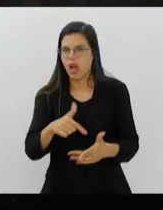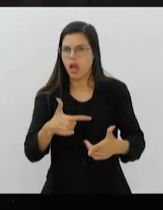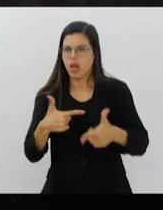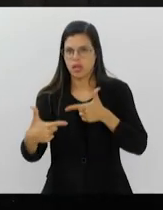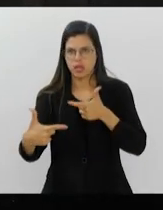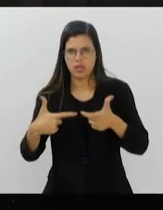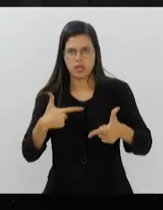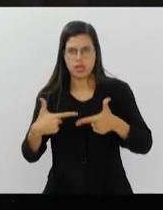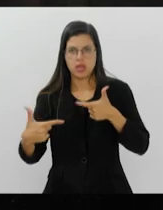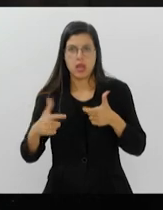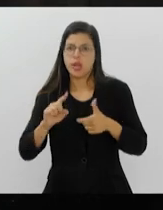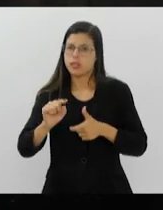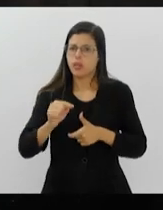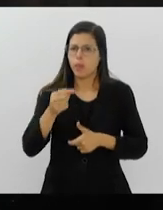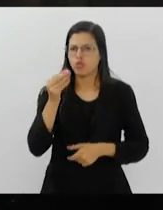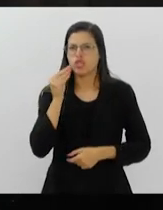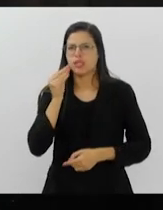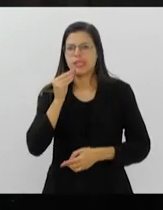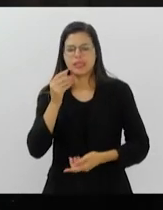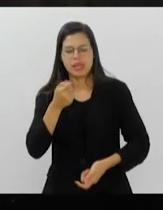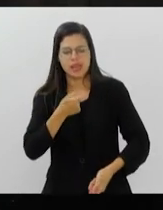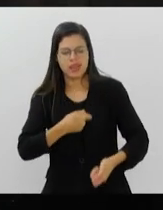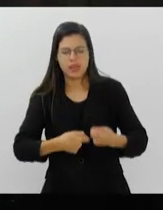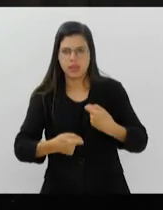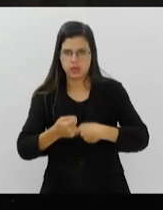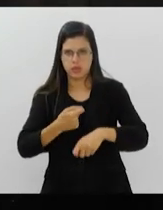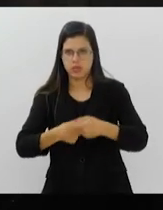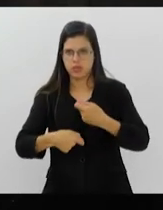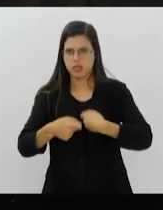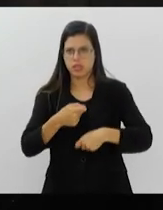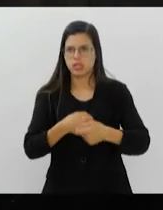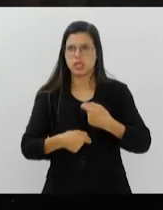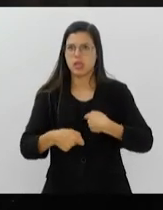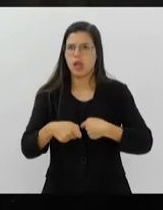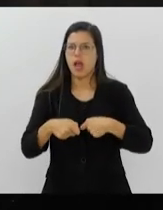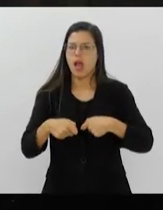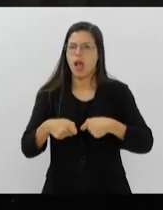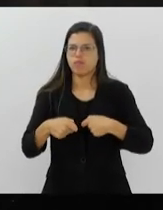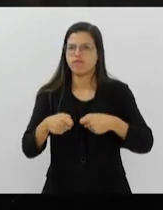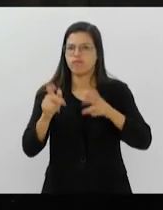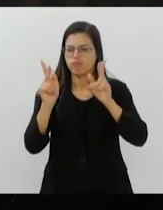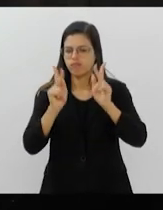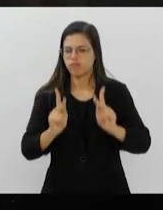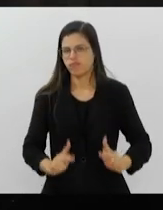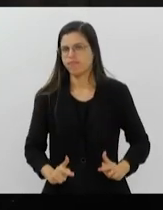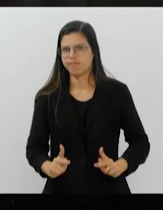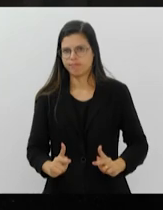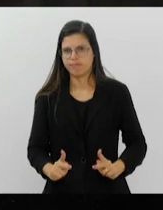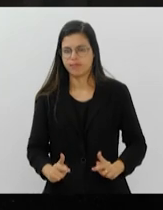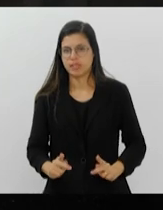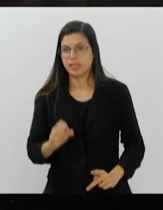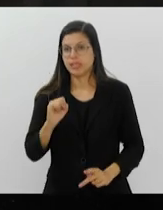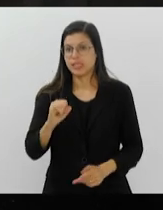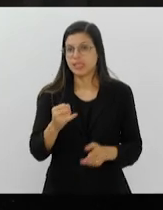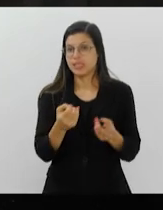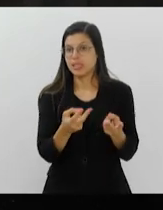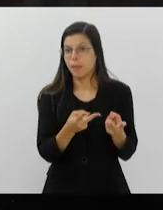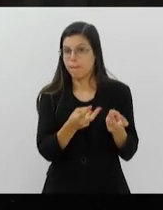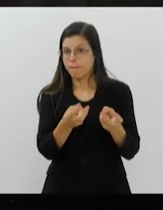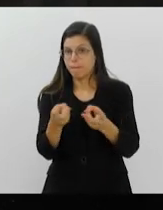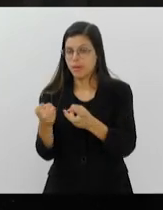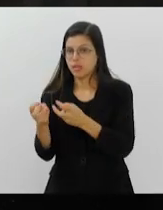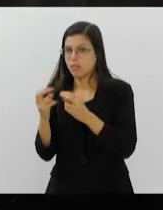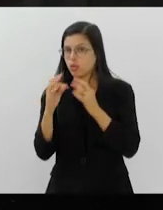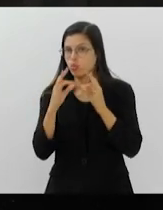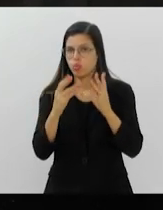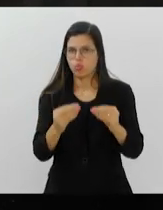uma negociação de paz. E se a gente observar tudo aqui que eu